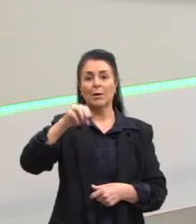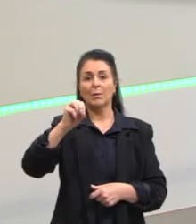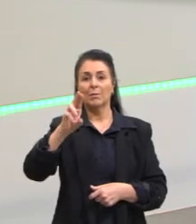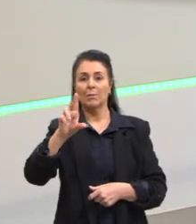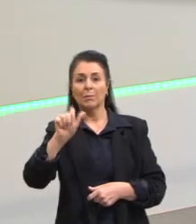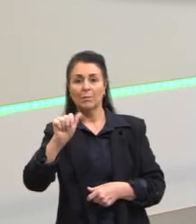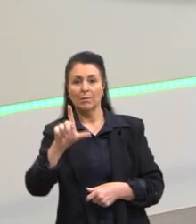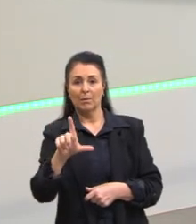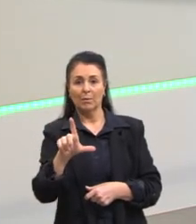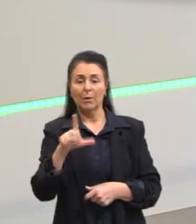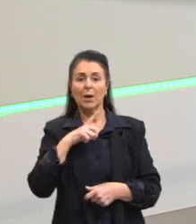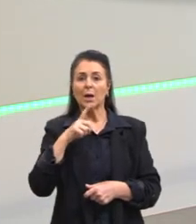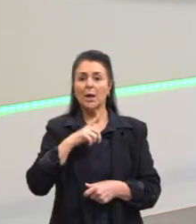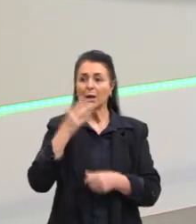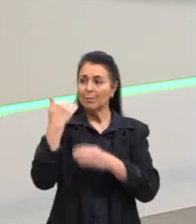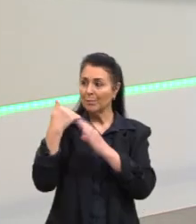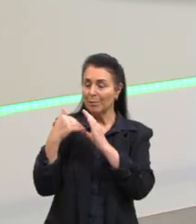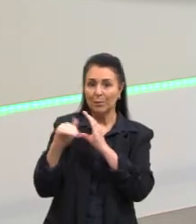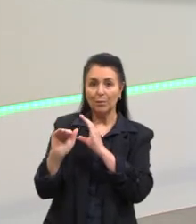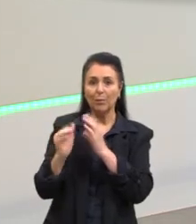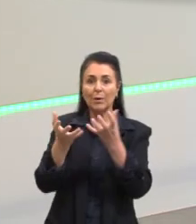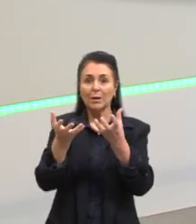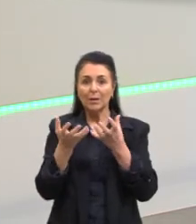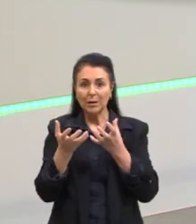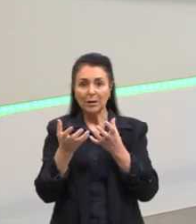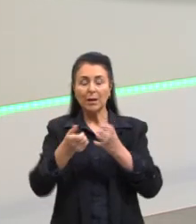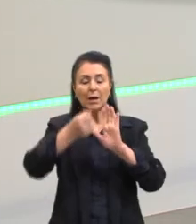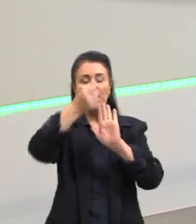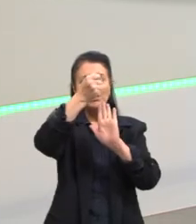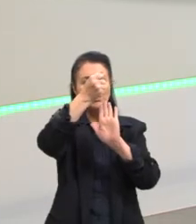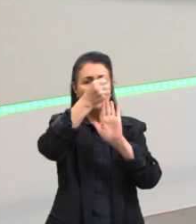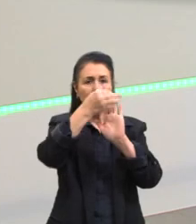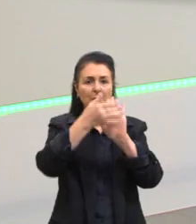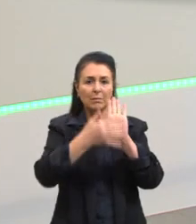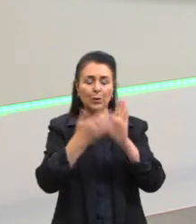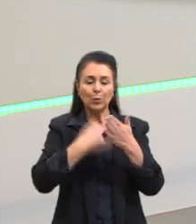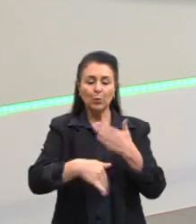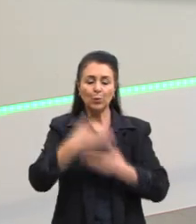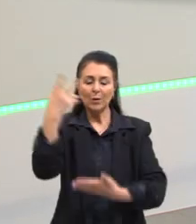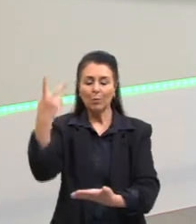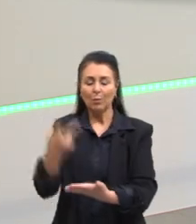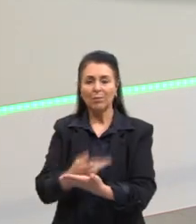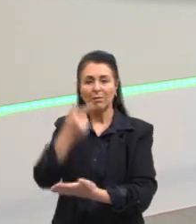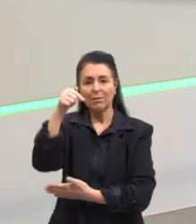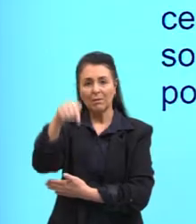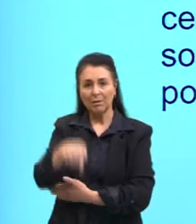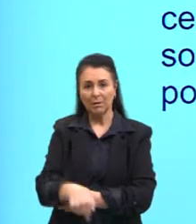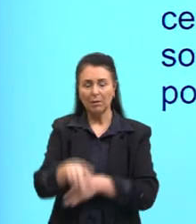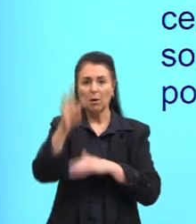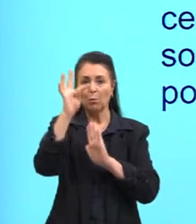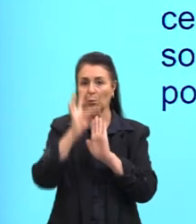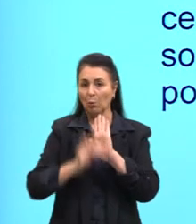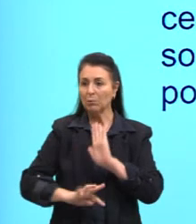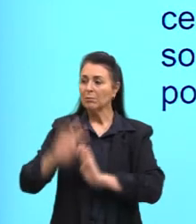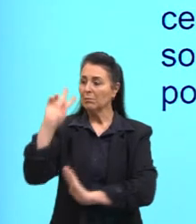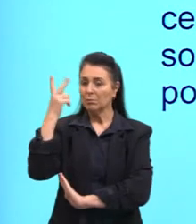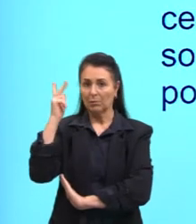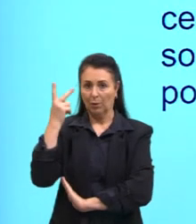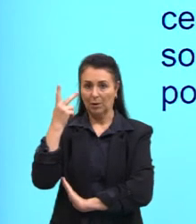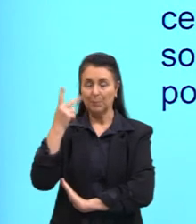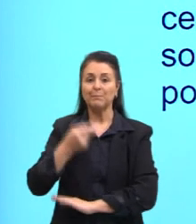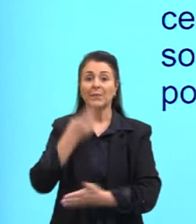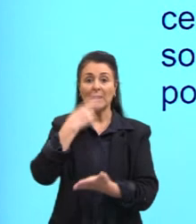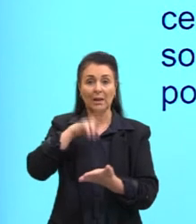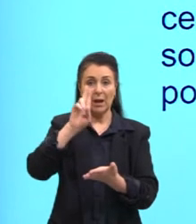tinha a intenção de quê? De descrever tudo o que estava acontecendo aqui. Além de ser um texto histórico, a carta de Caminha é